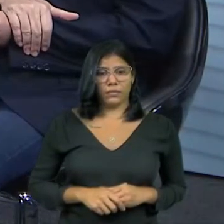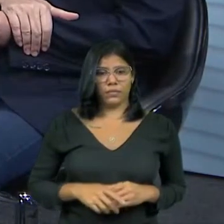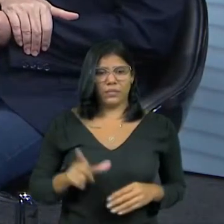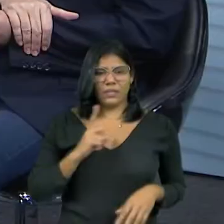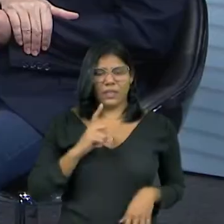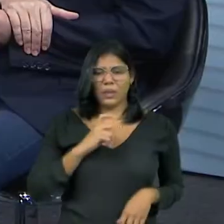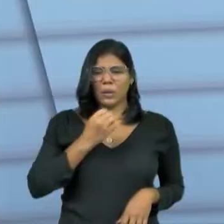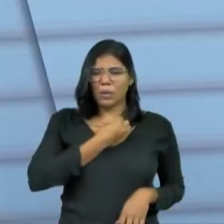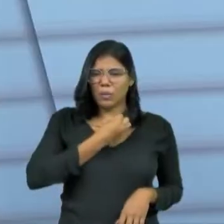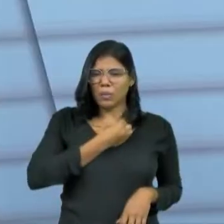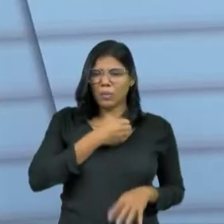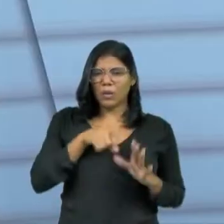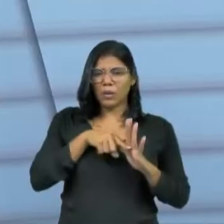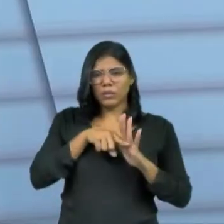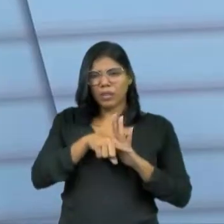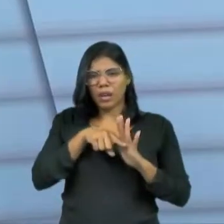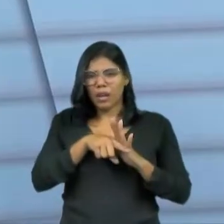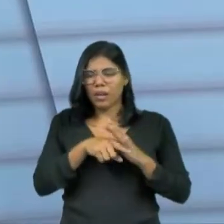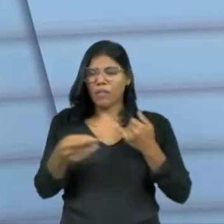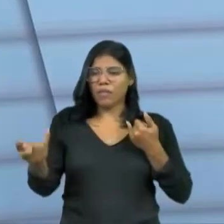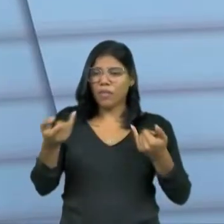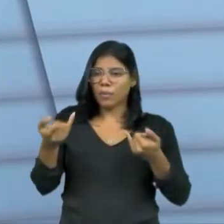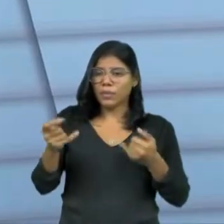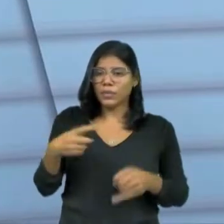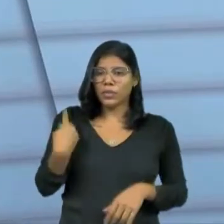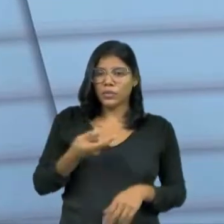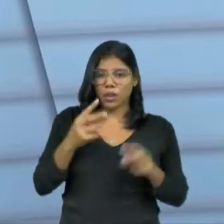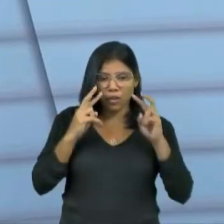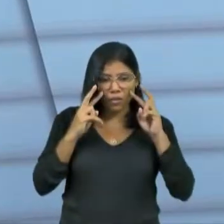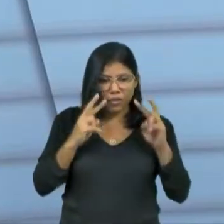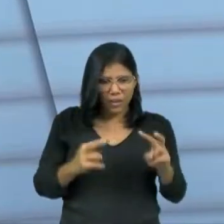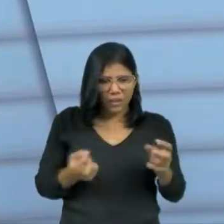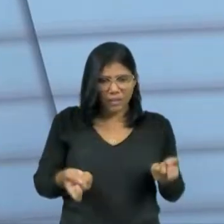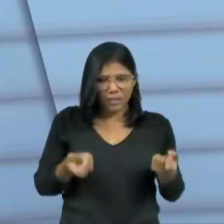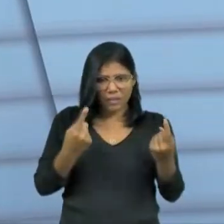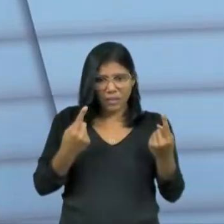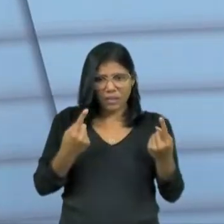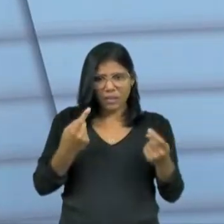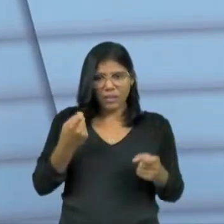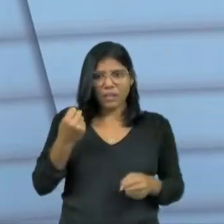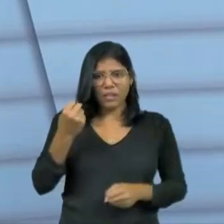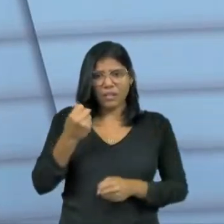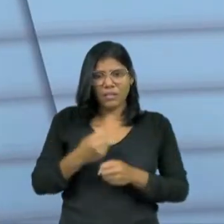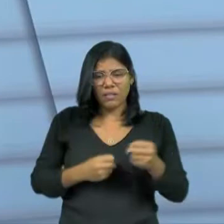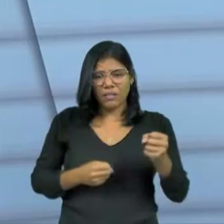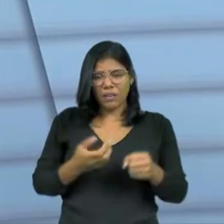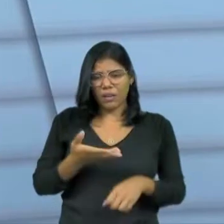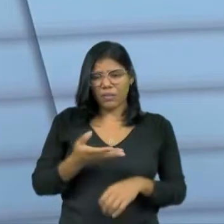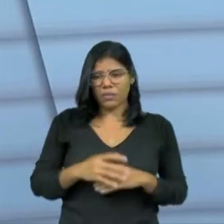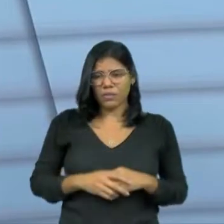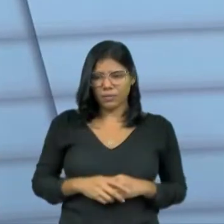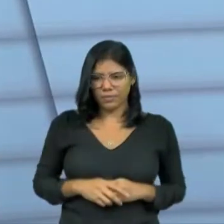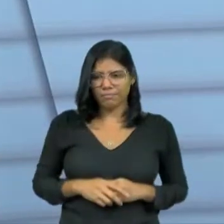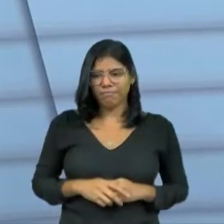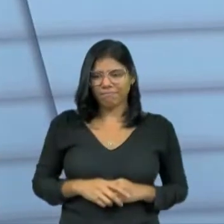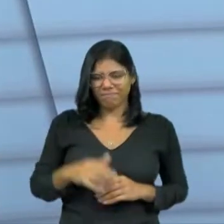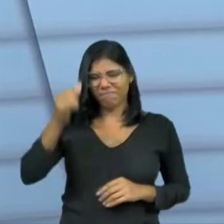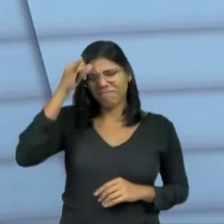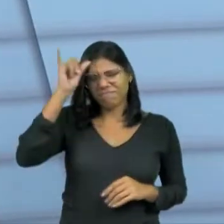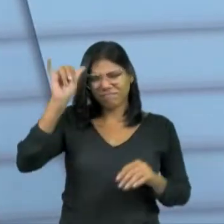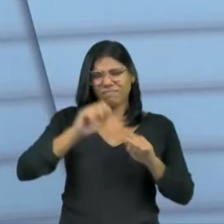números, com informações, que a gente verifica que aquilo ali é muito fácil de aquilo ser uma informação falsa. Falsa, é.